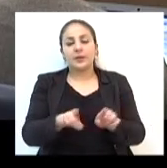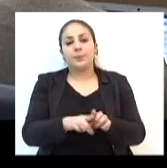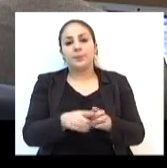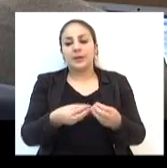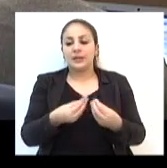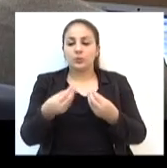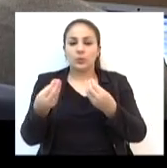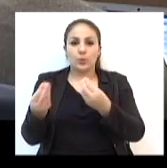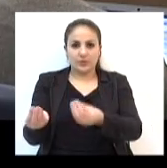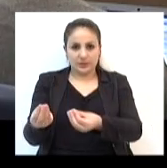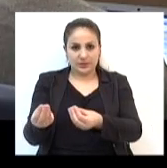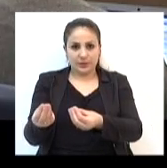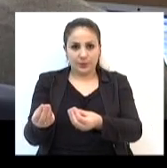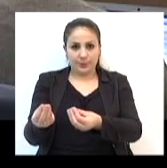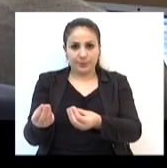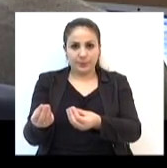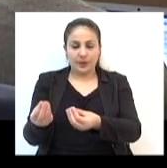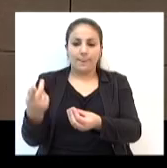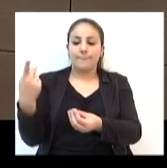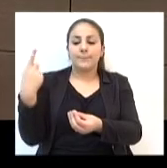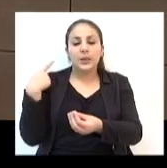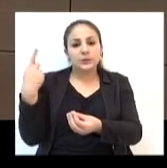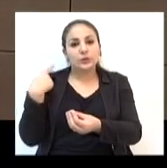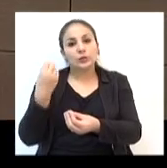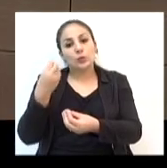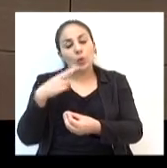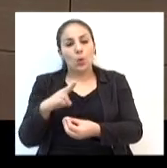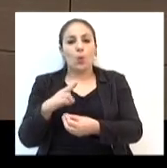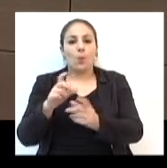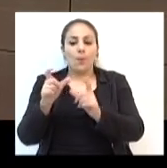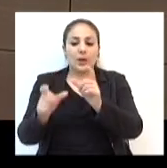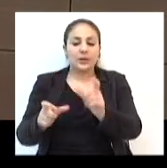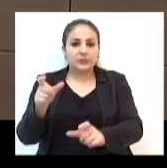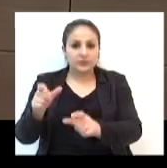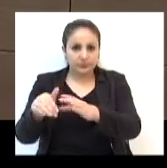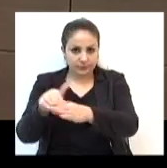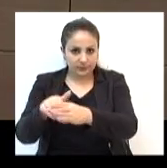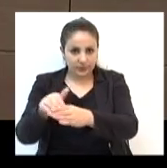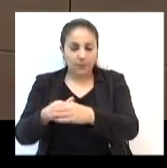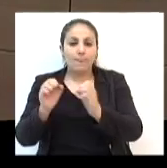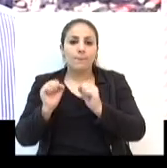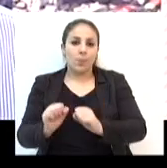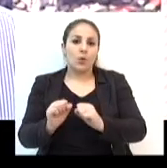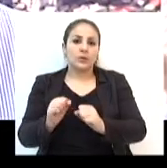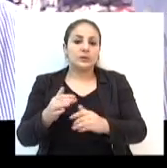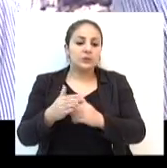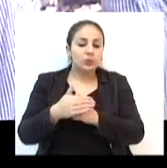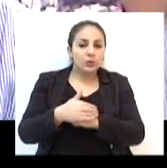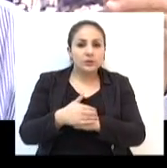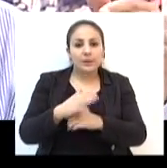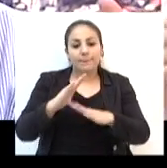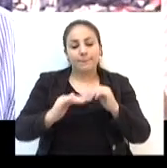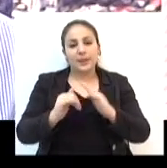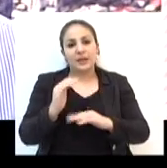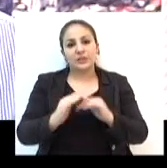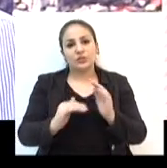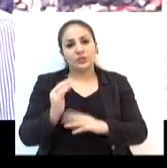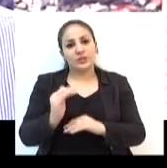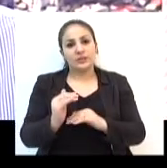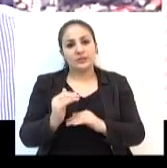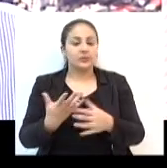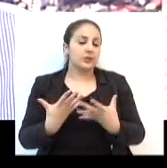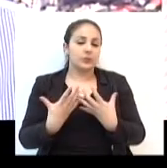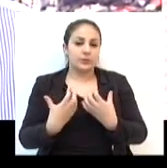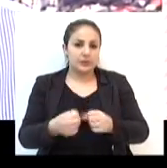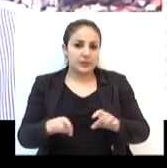doações para candidatos e partidos podem esconder práticas ilícitas. O parlamentar explica que desta